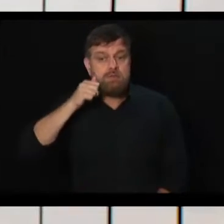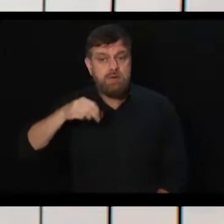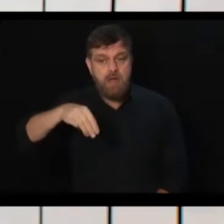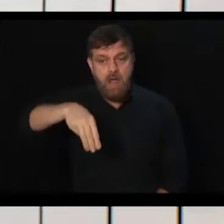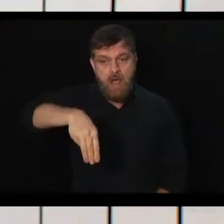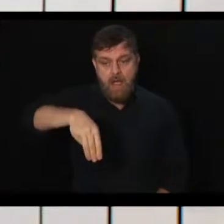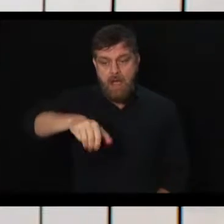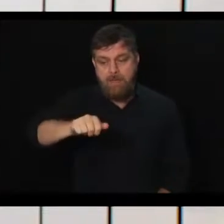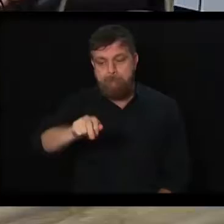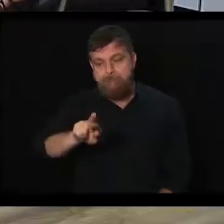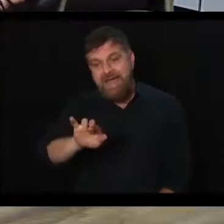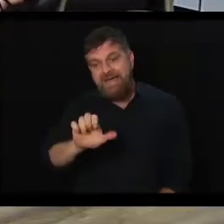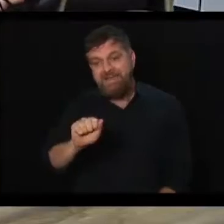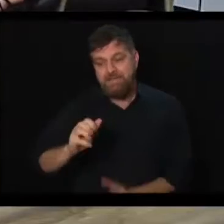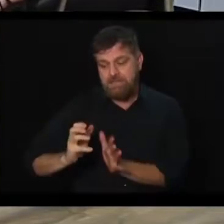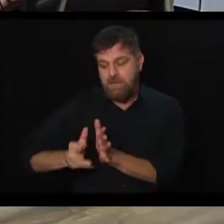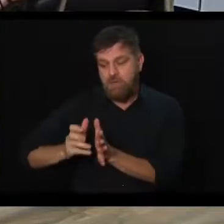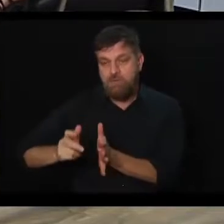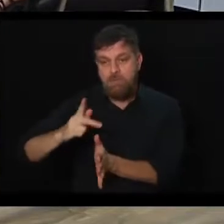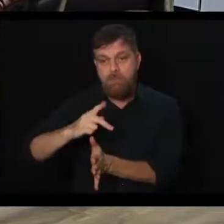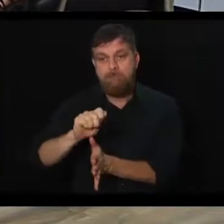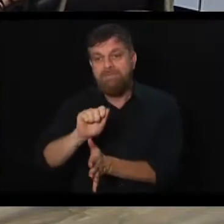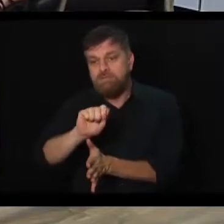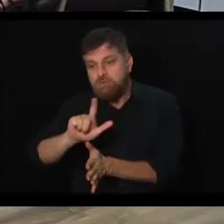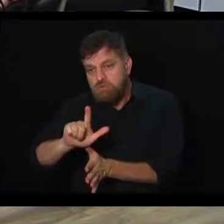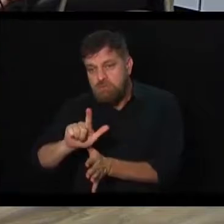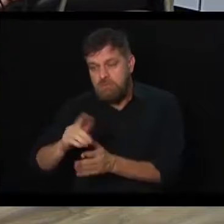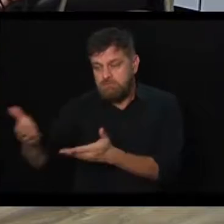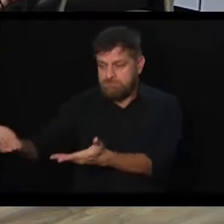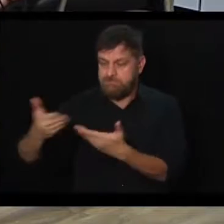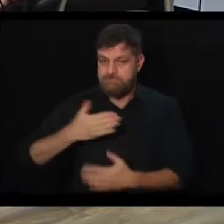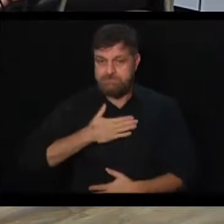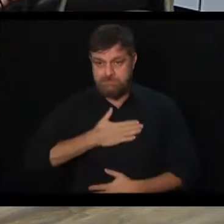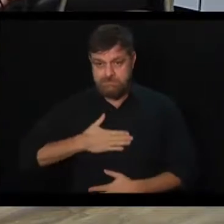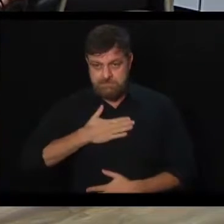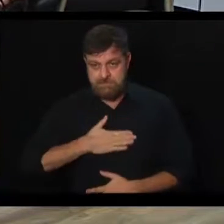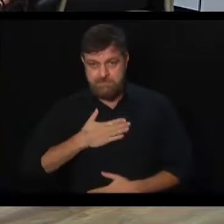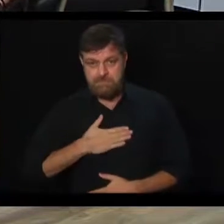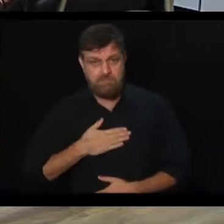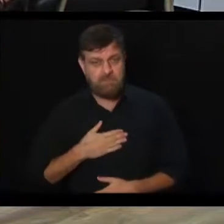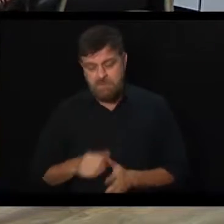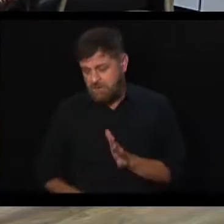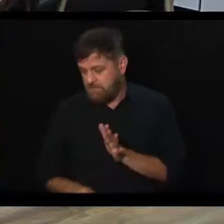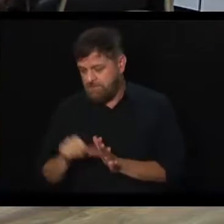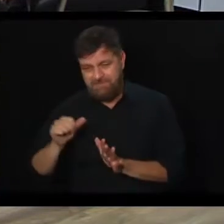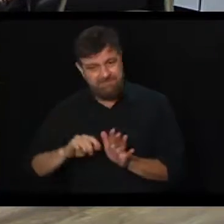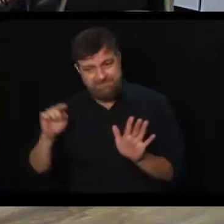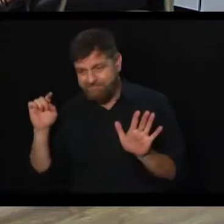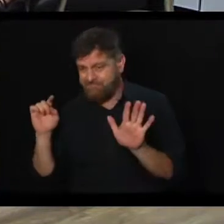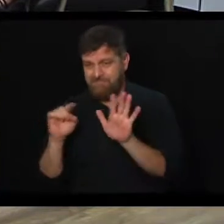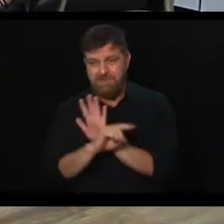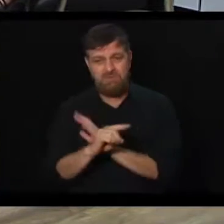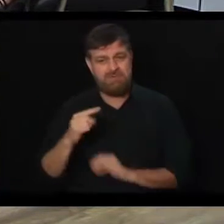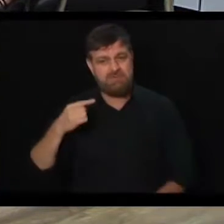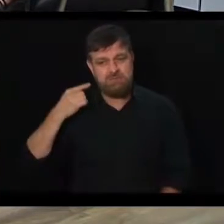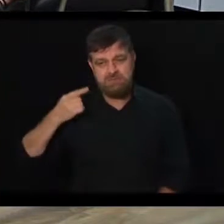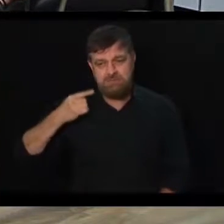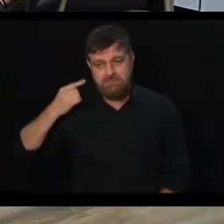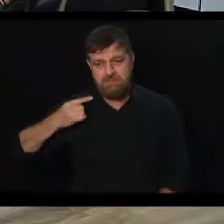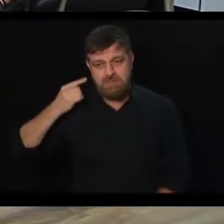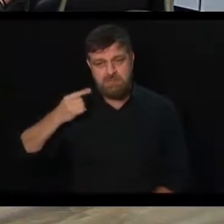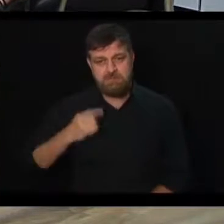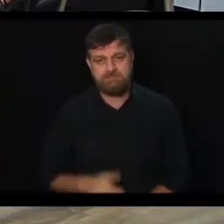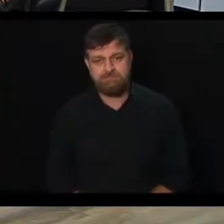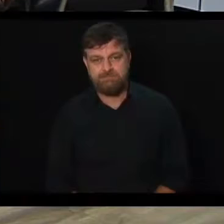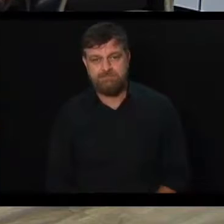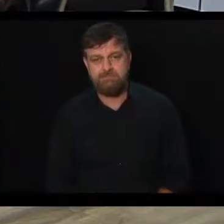Conte, do PSOL. Sejam todos bem-vindos, doutor Lucas, eu vou direto à minha primeira pergunta para o senhor.